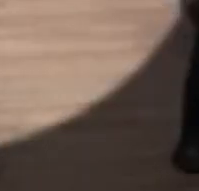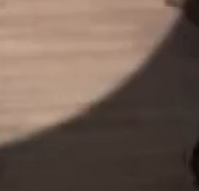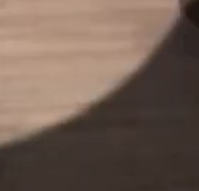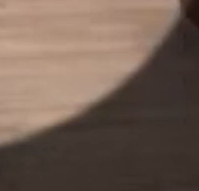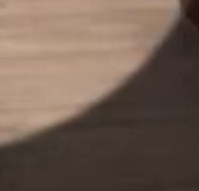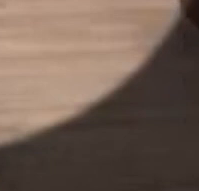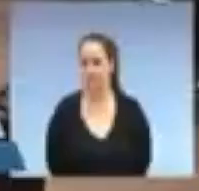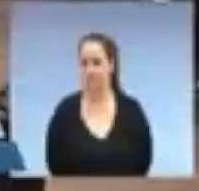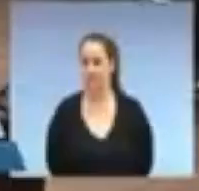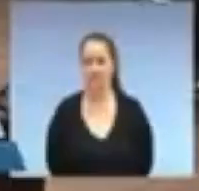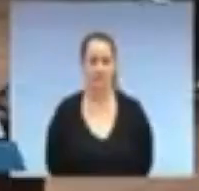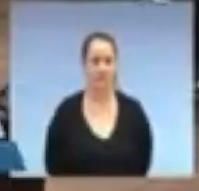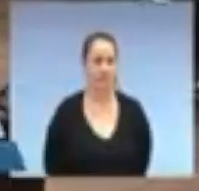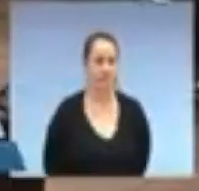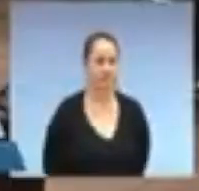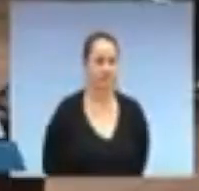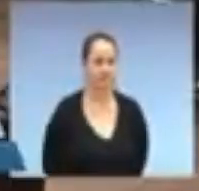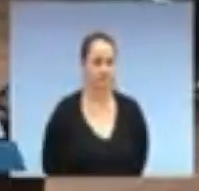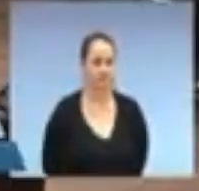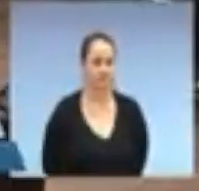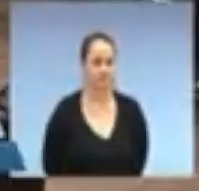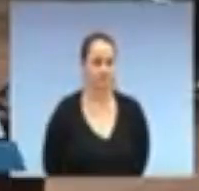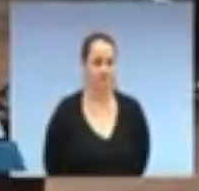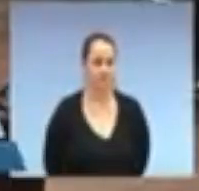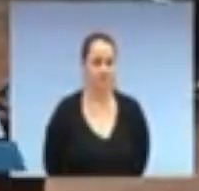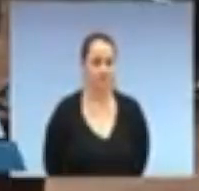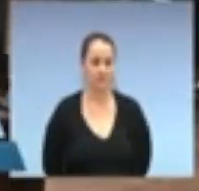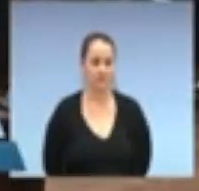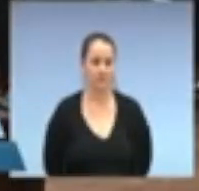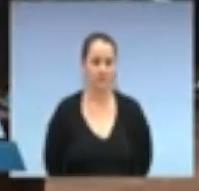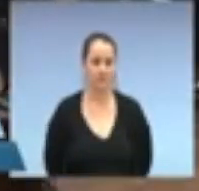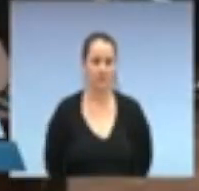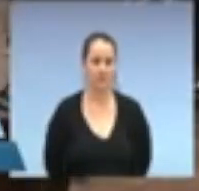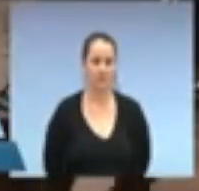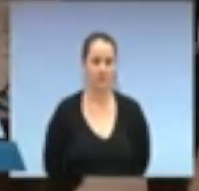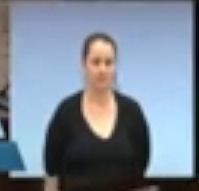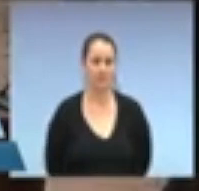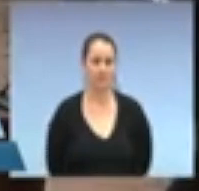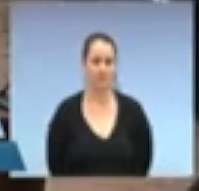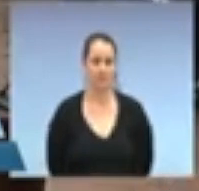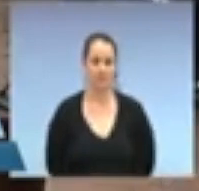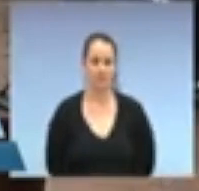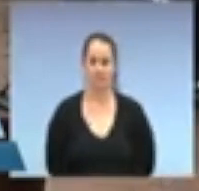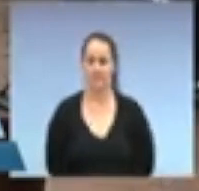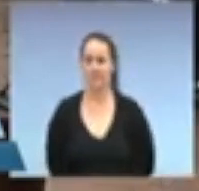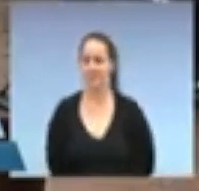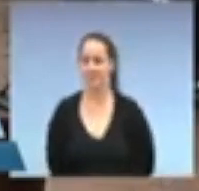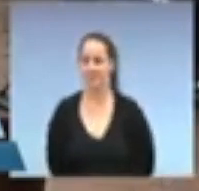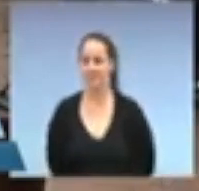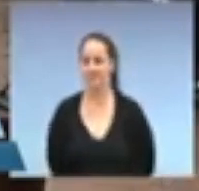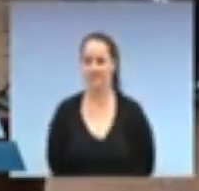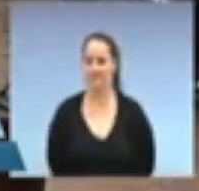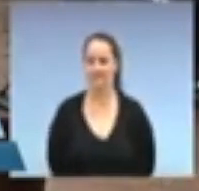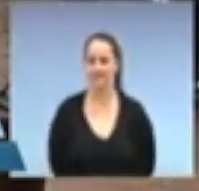político, como o caso dessa vereadora, seja os ambientes, o próprio ambiente sindical, ou mesmo os